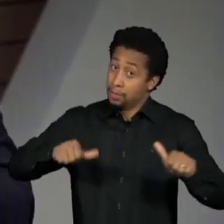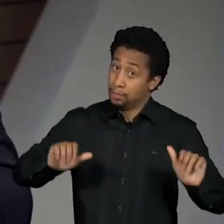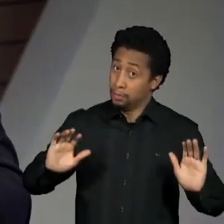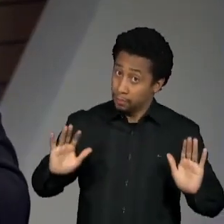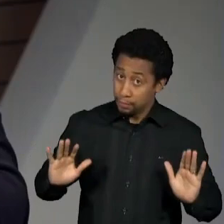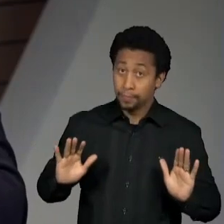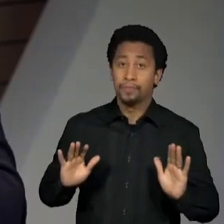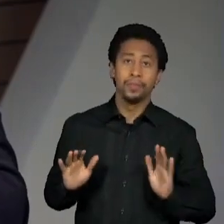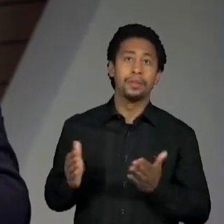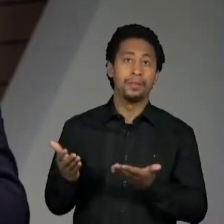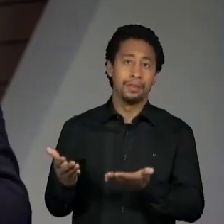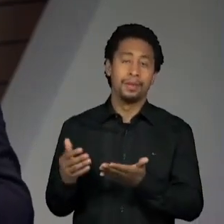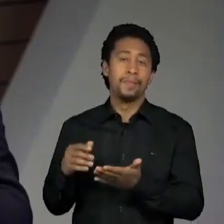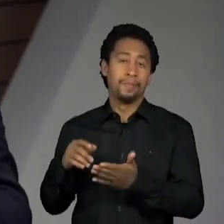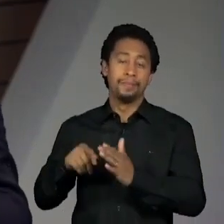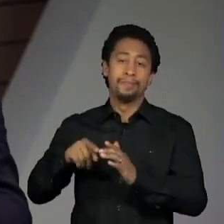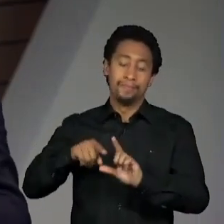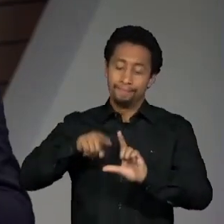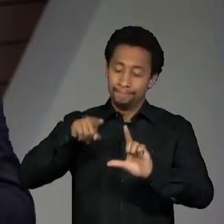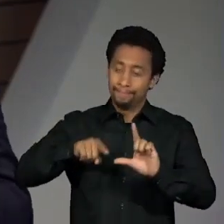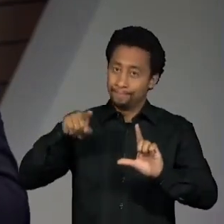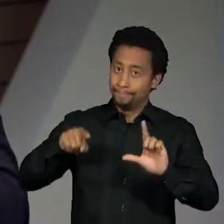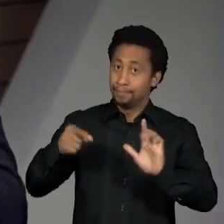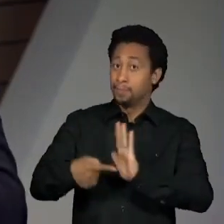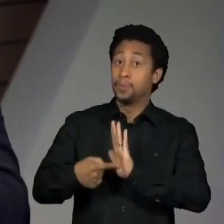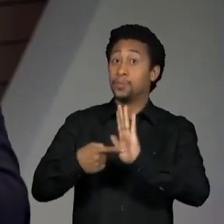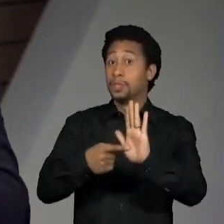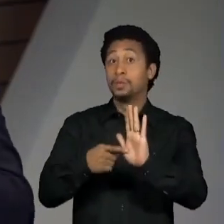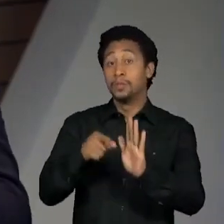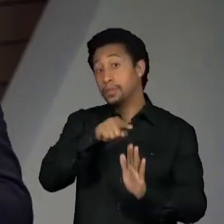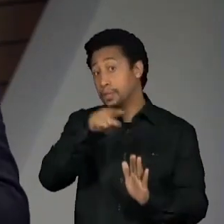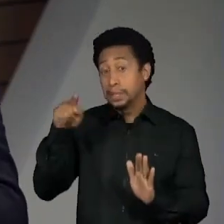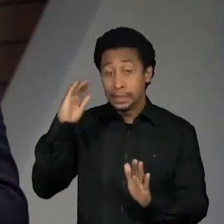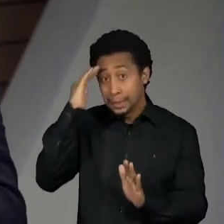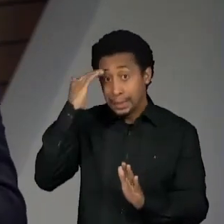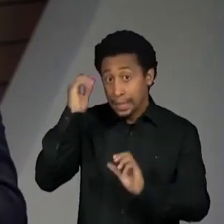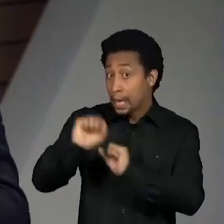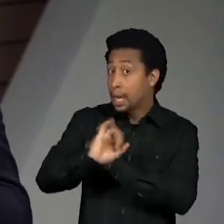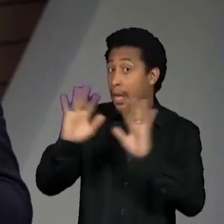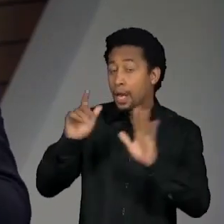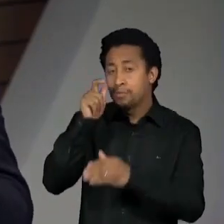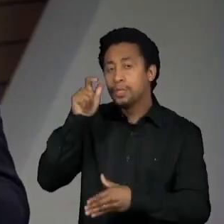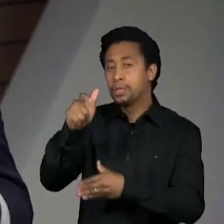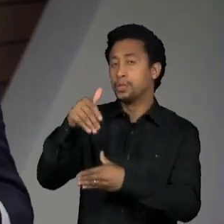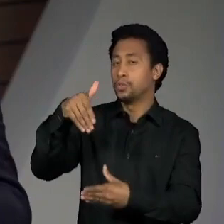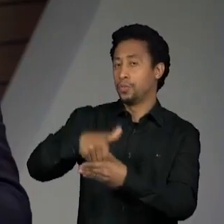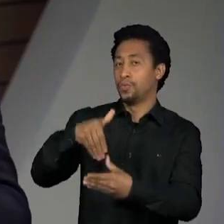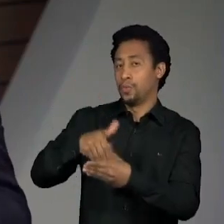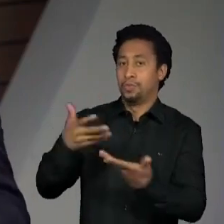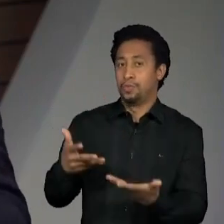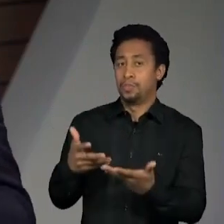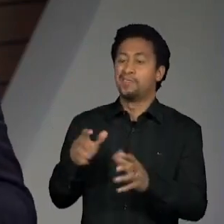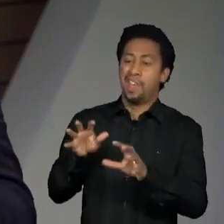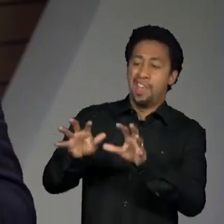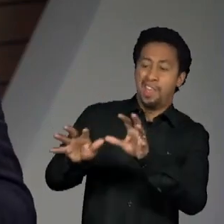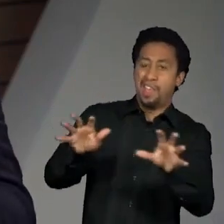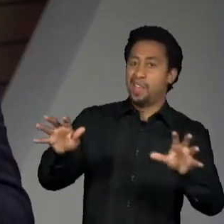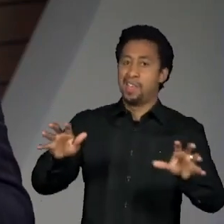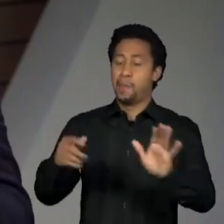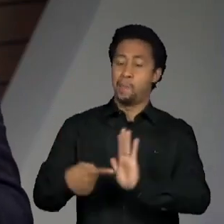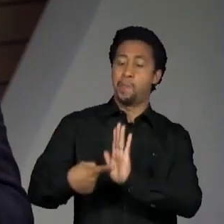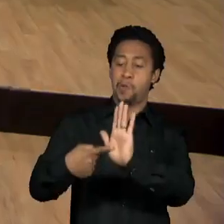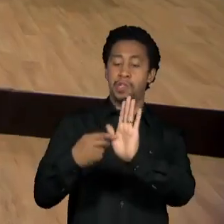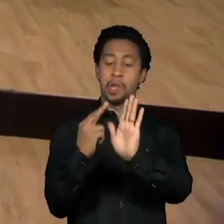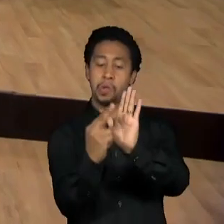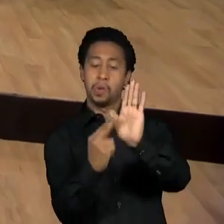esse é o indicador mais importante pra se entender, de fato, as intenções de voto. Porque você não estimula em nada o eleitor, ele já